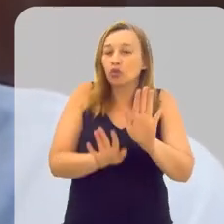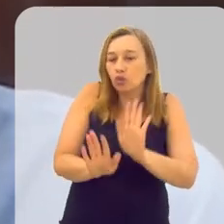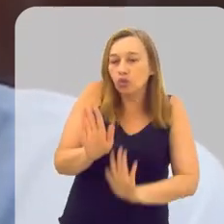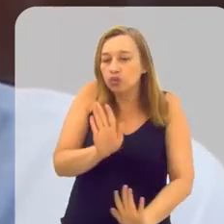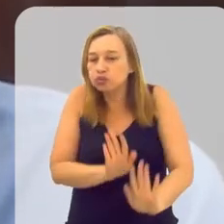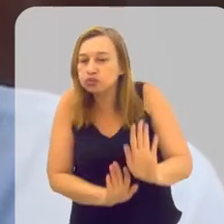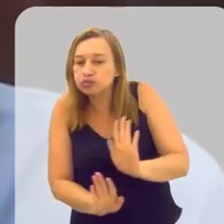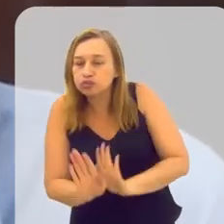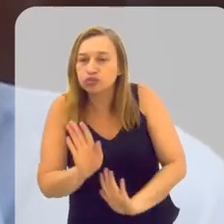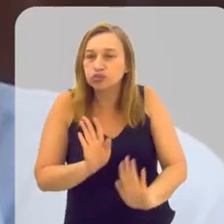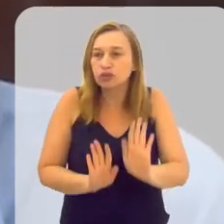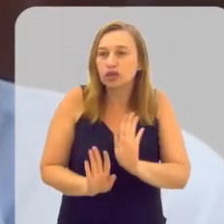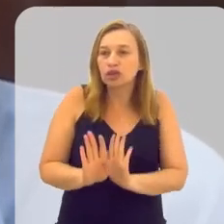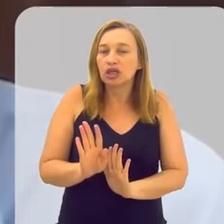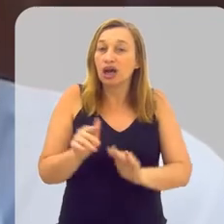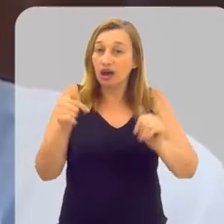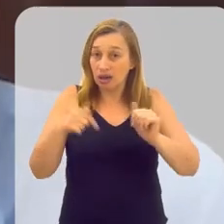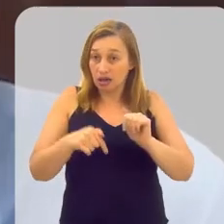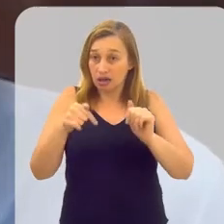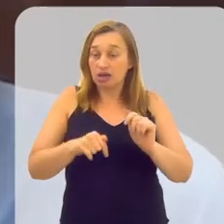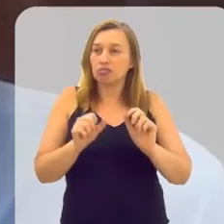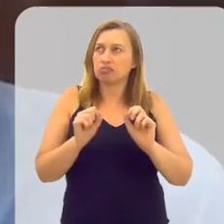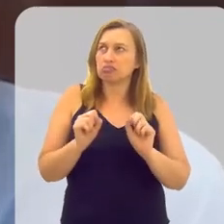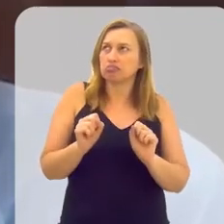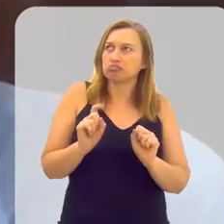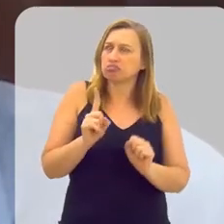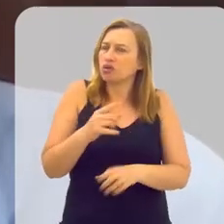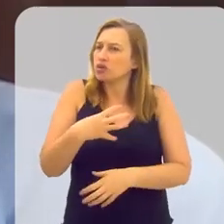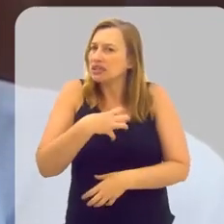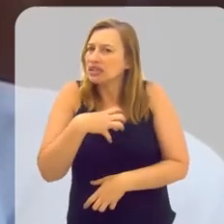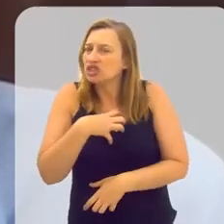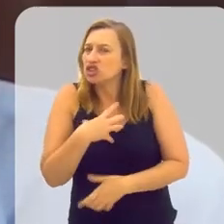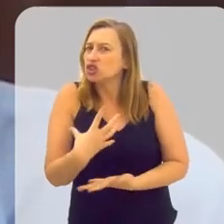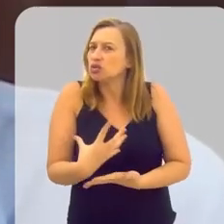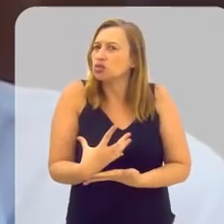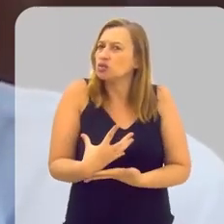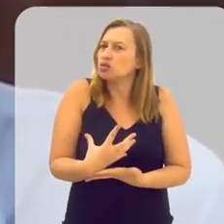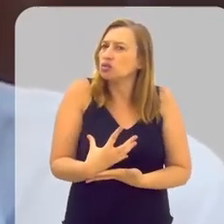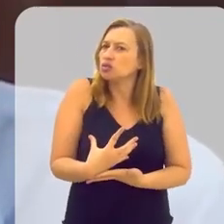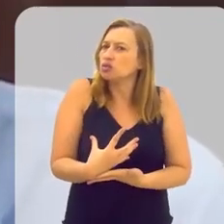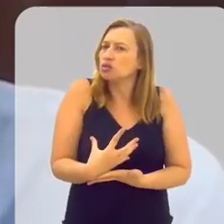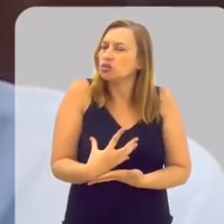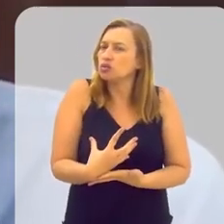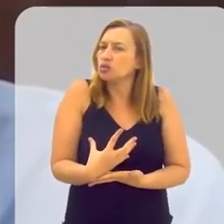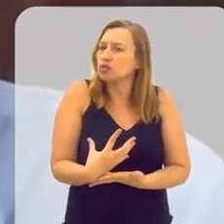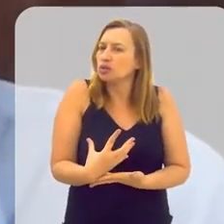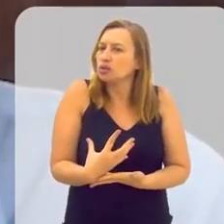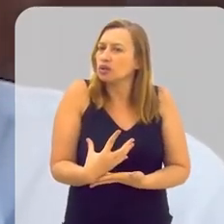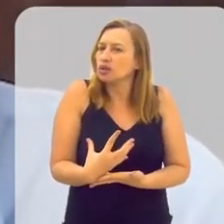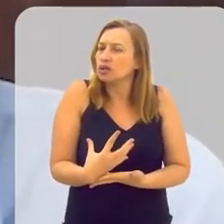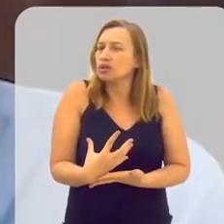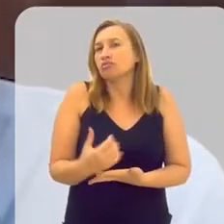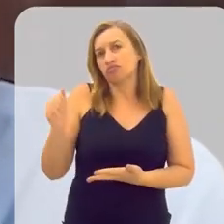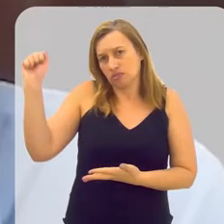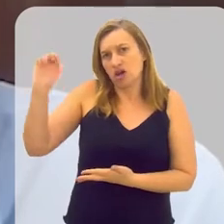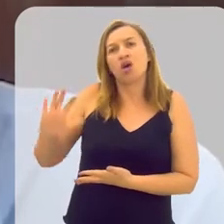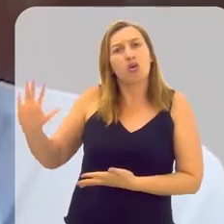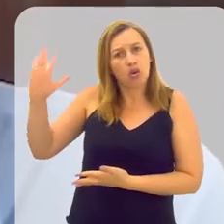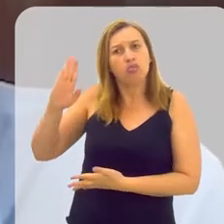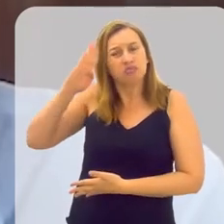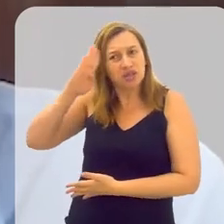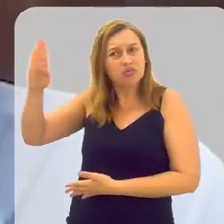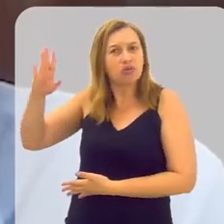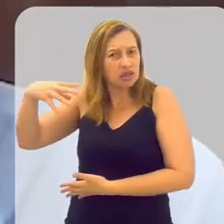com cuidado. E aí a gente aqui pode até não ter sentido tanto esse cenário que principalmente a